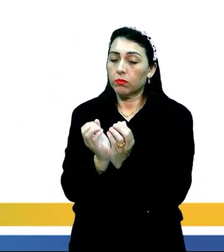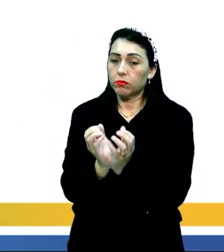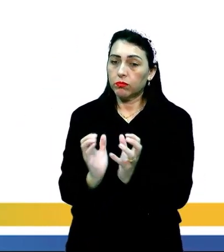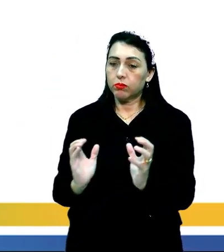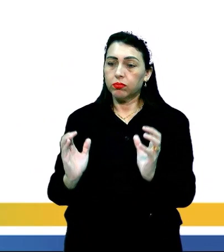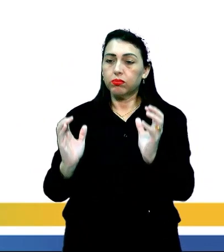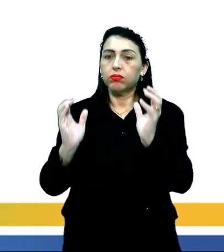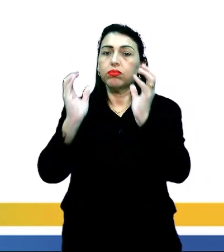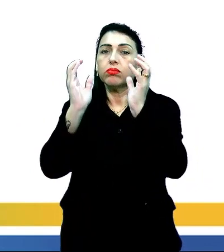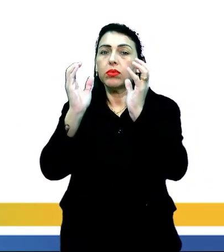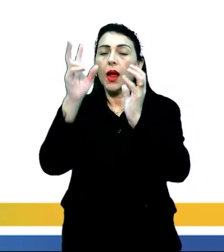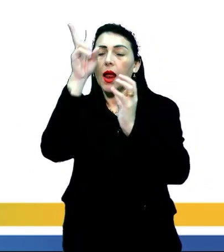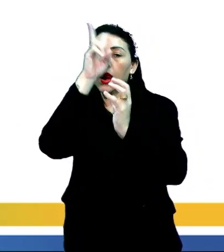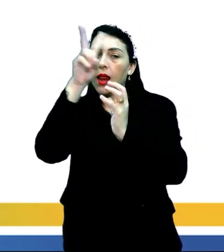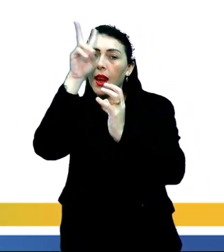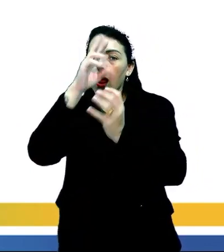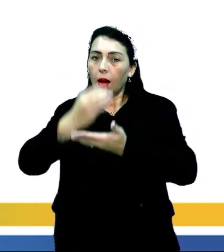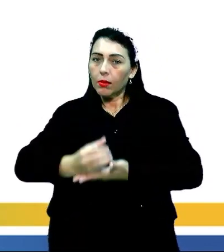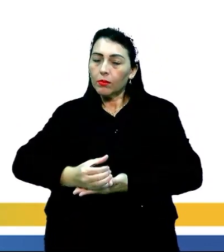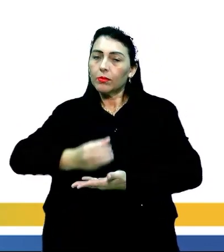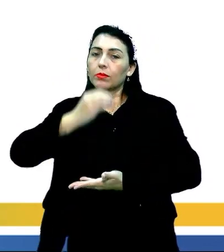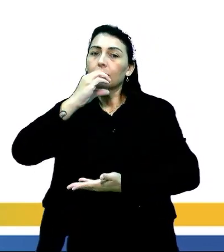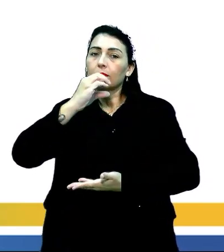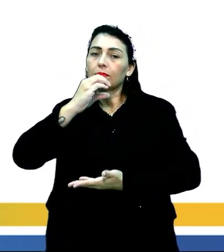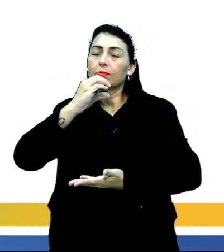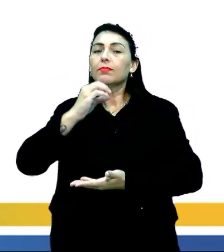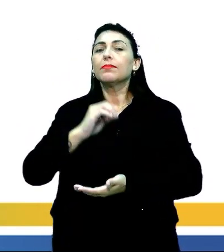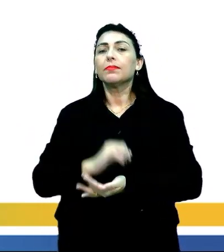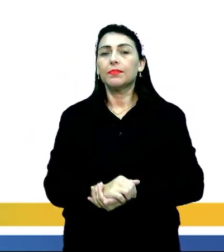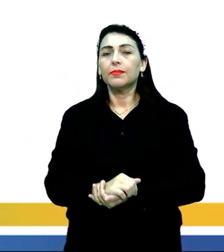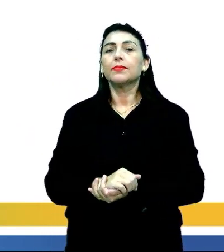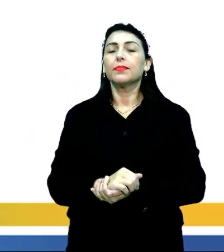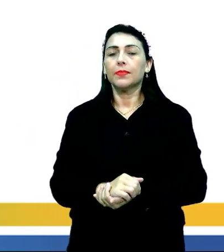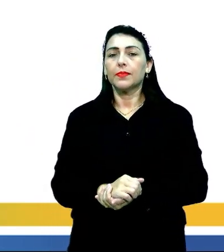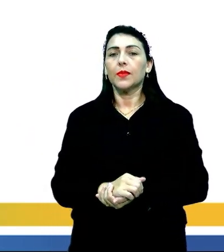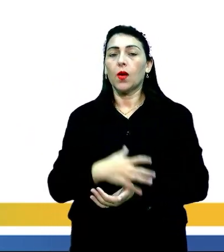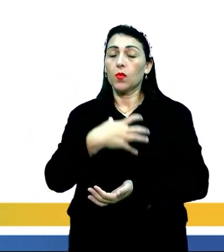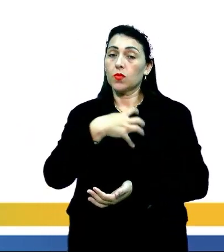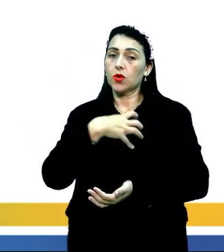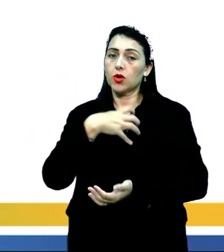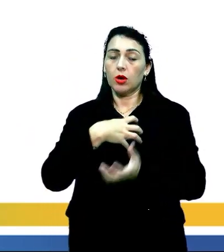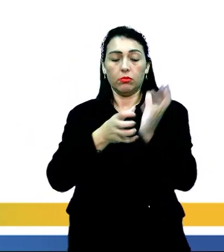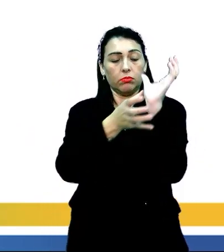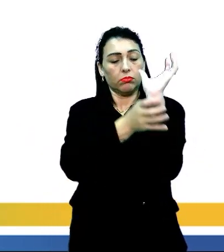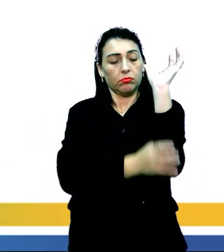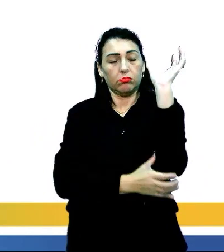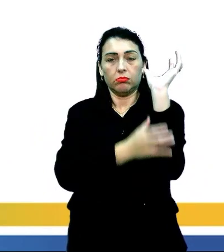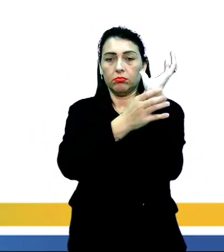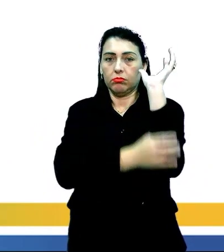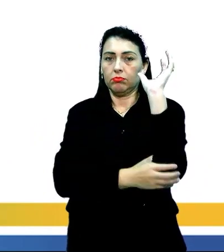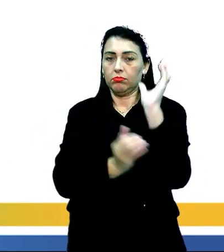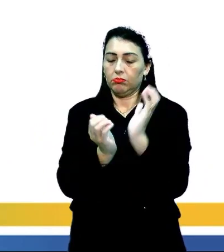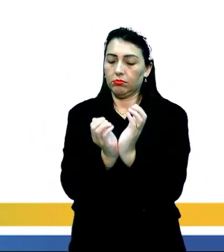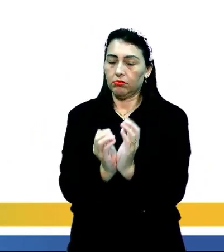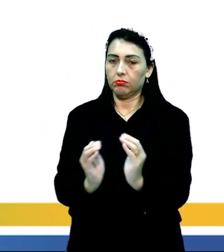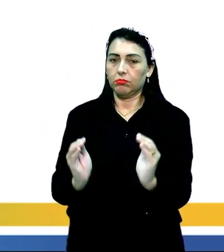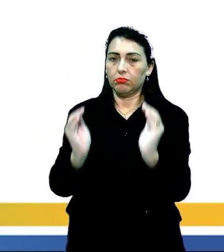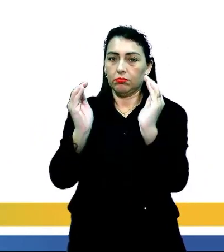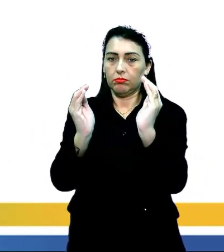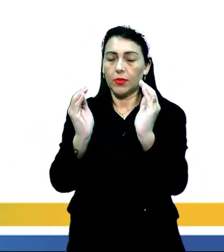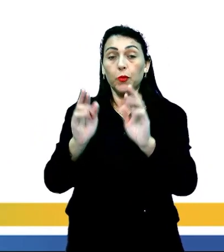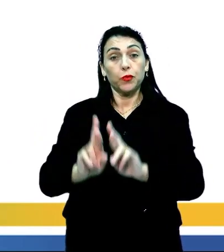se apresenta, ela lembra aí, ela lembra, como eu já falei antes, como se fosse uma taça.